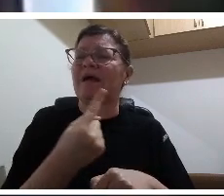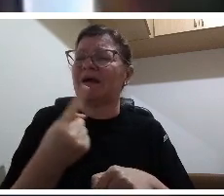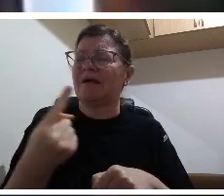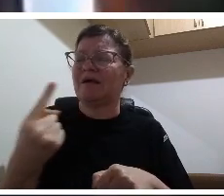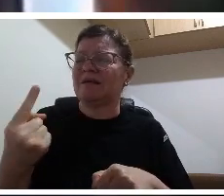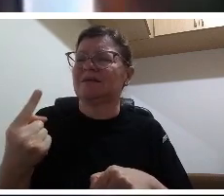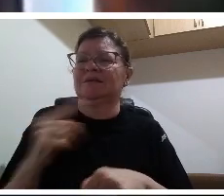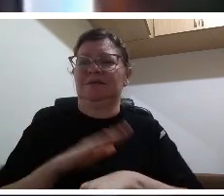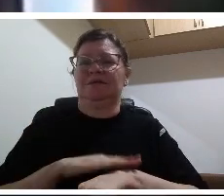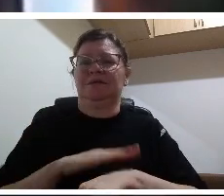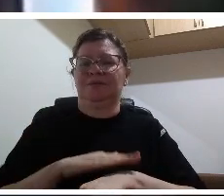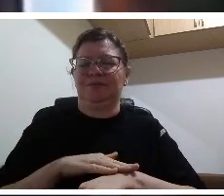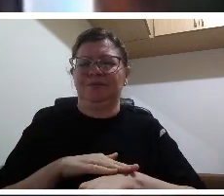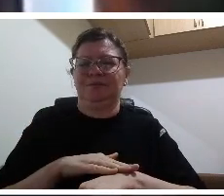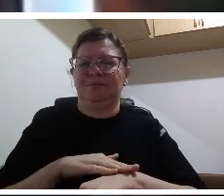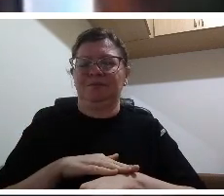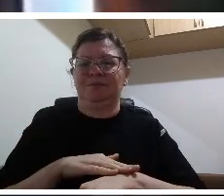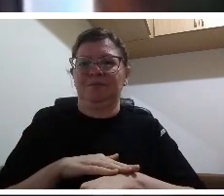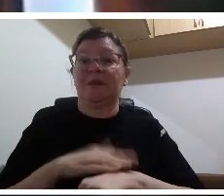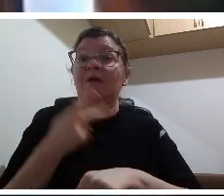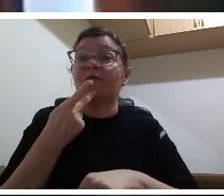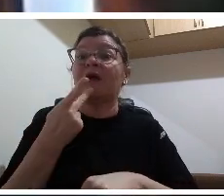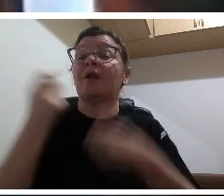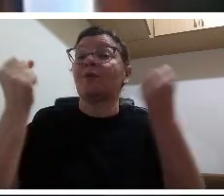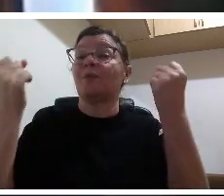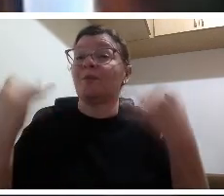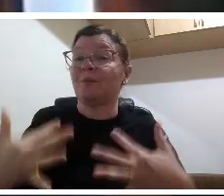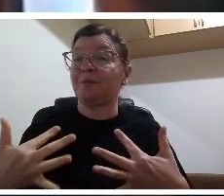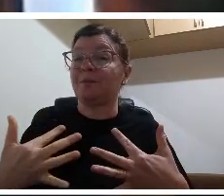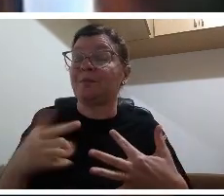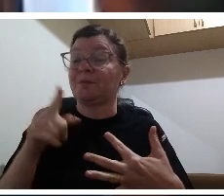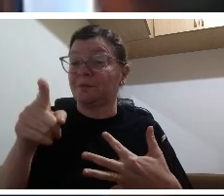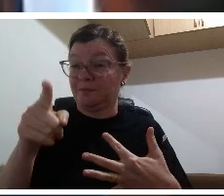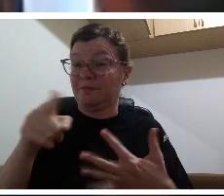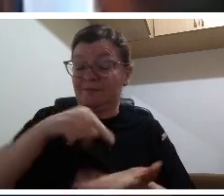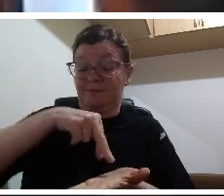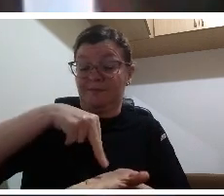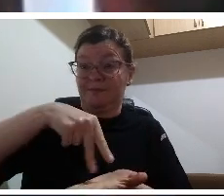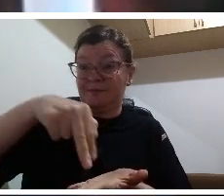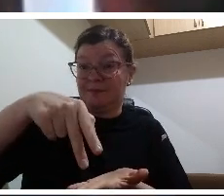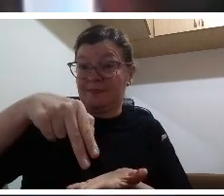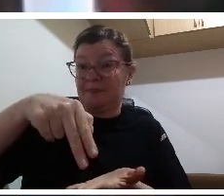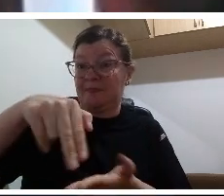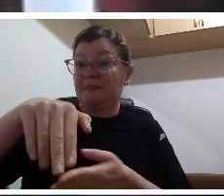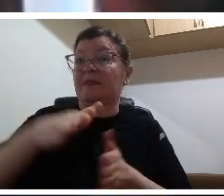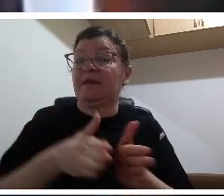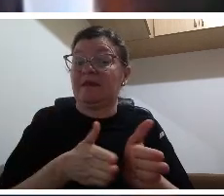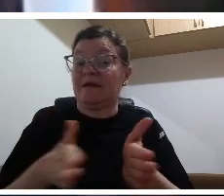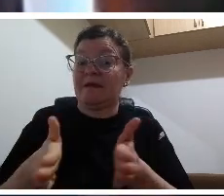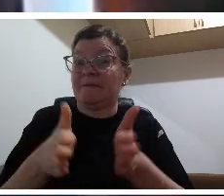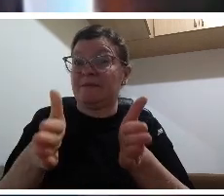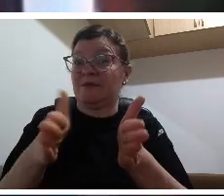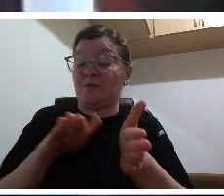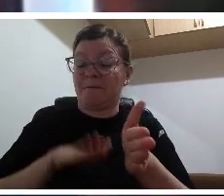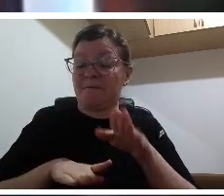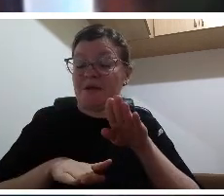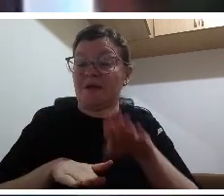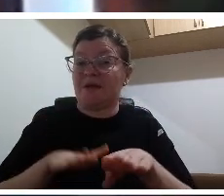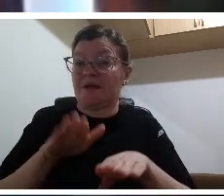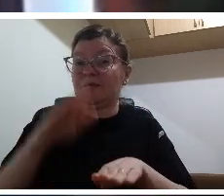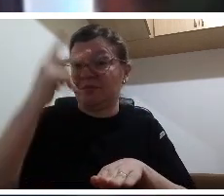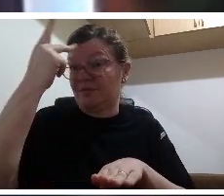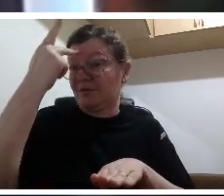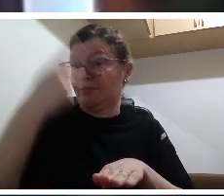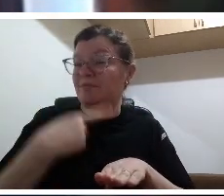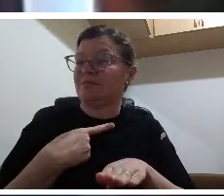caminho faça caminho ao andar ao andar se faz caminho e ao voltar